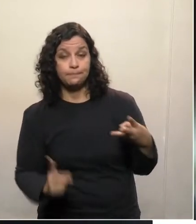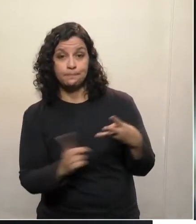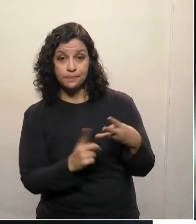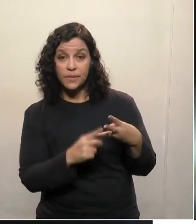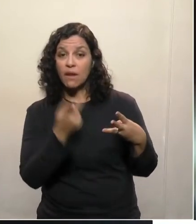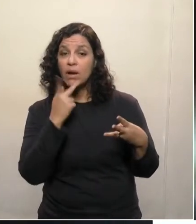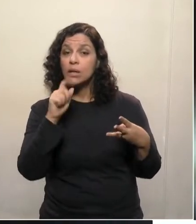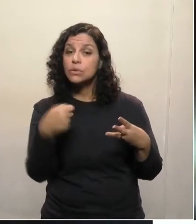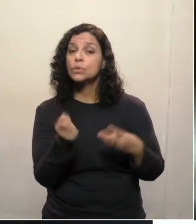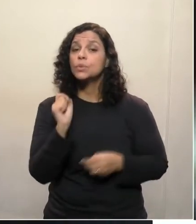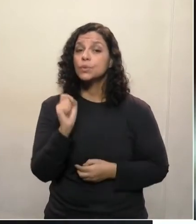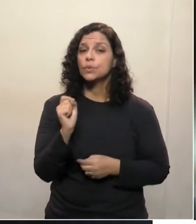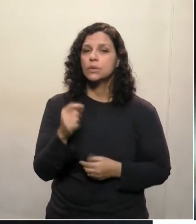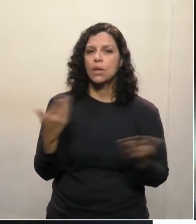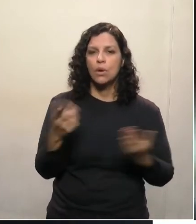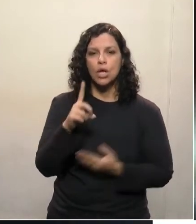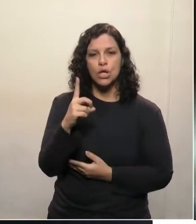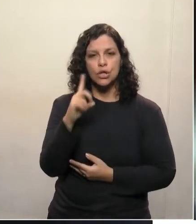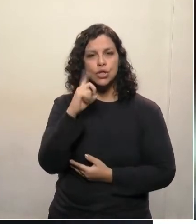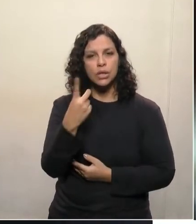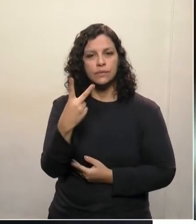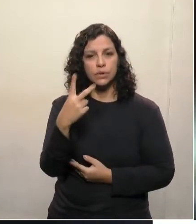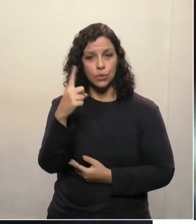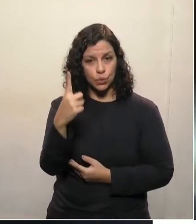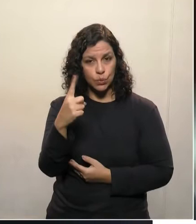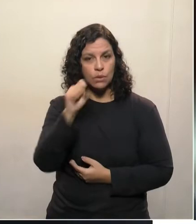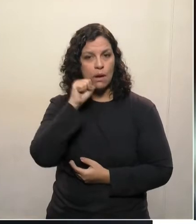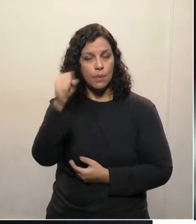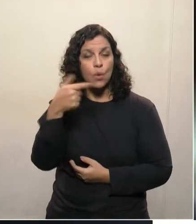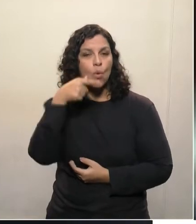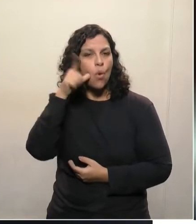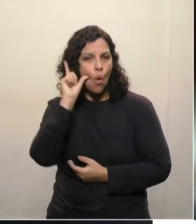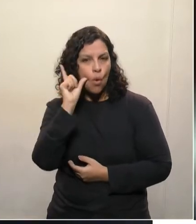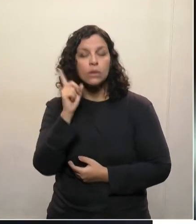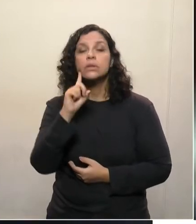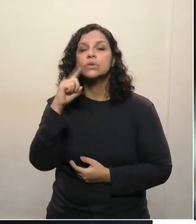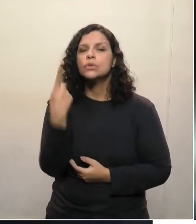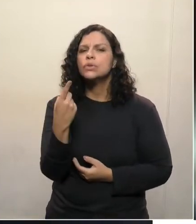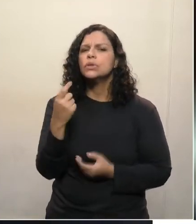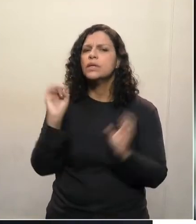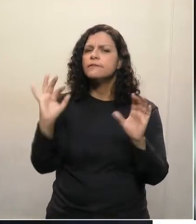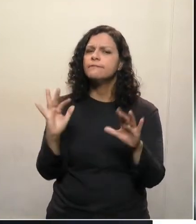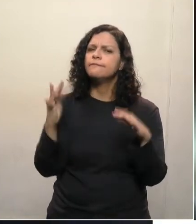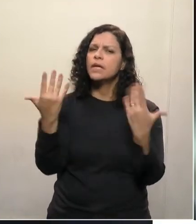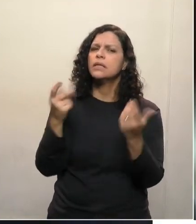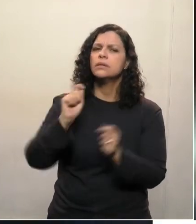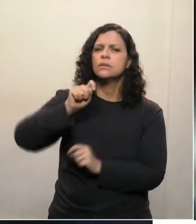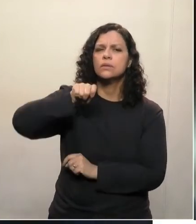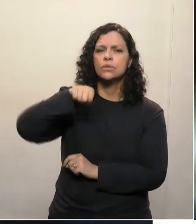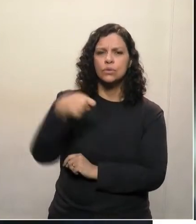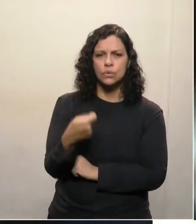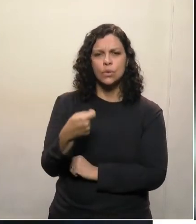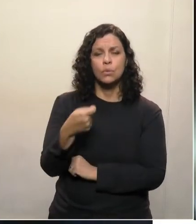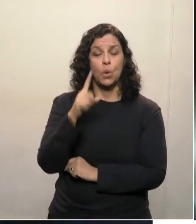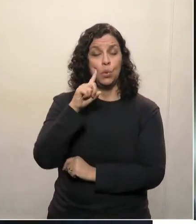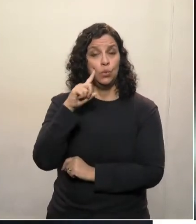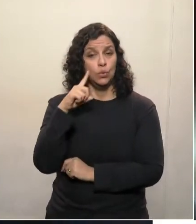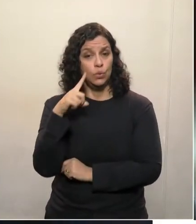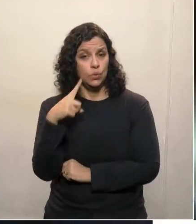senhor presidente, falar aqui do dia 21 de abril ontem, que é o dia comemorativo, data